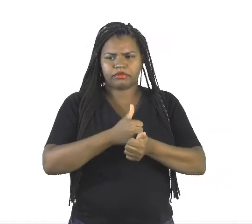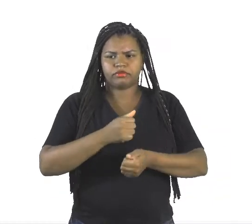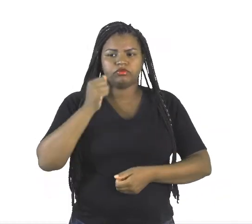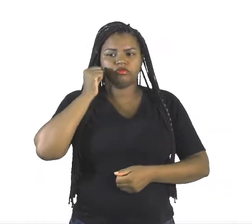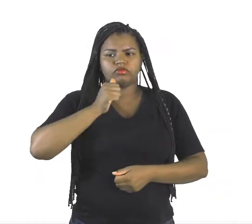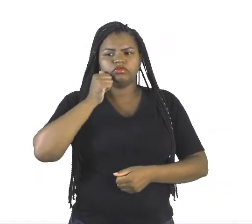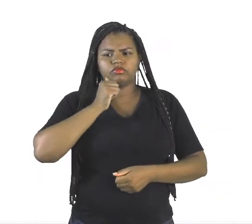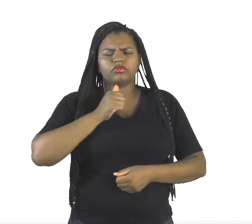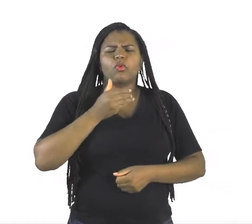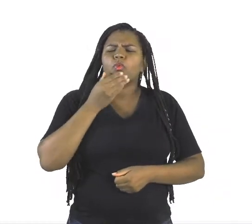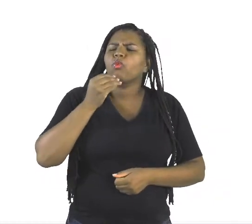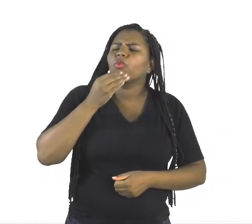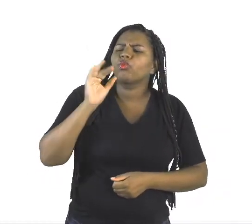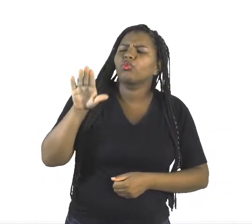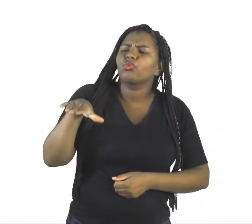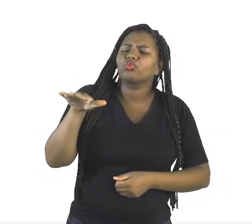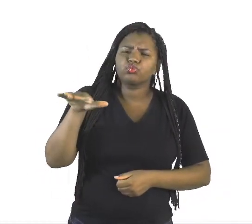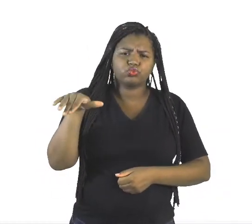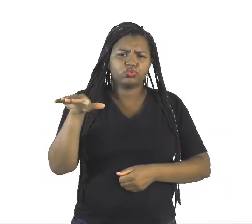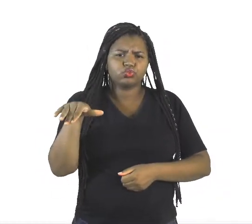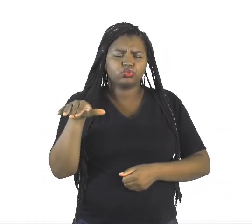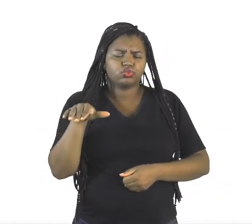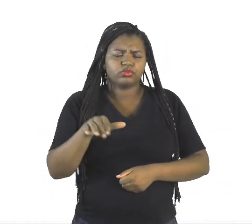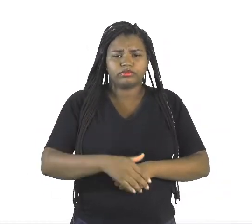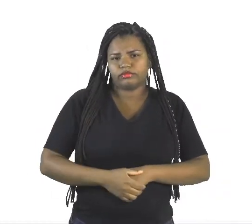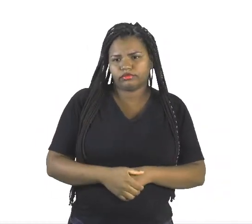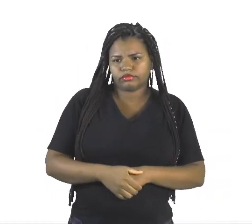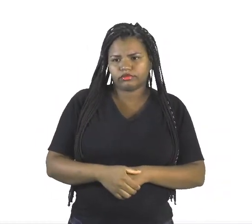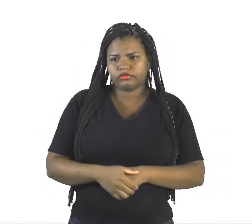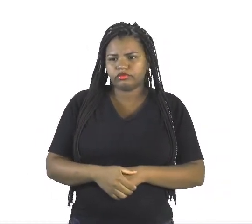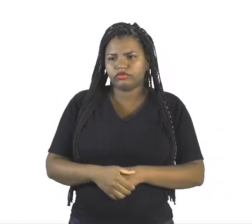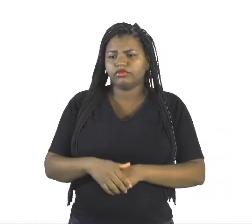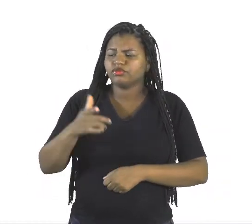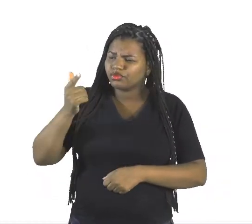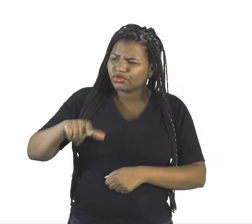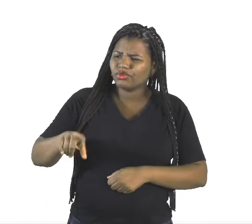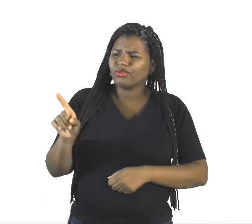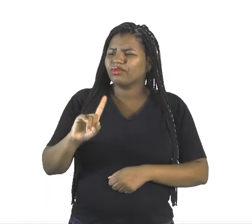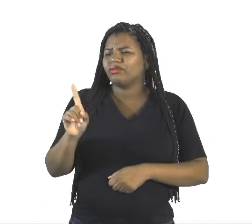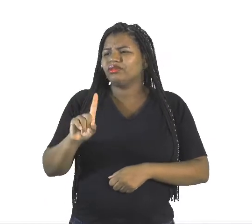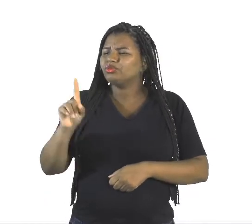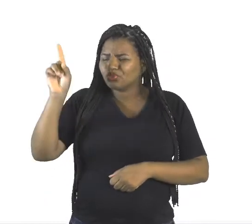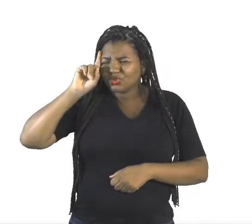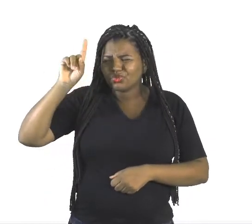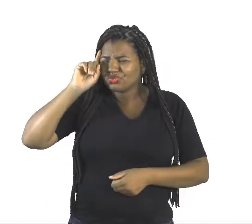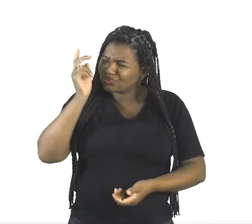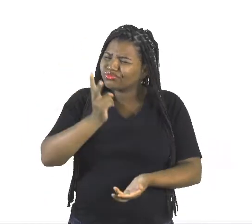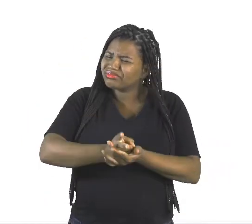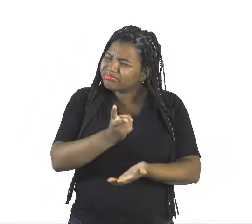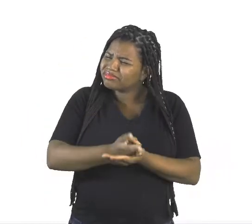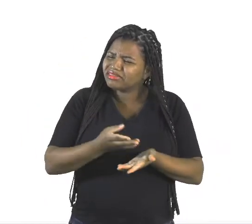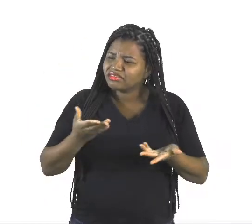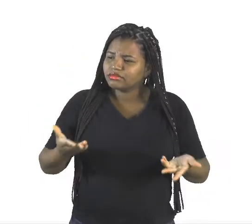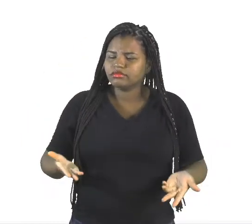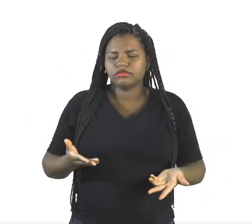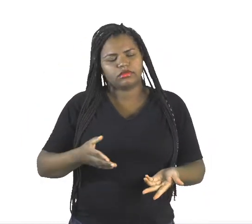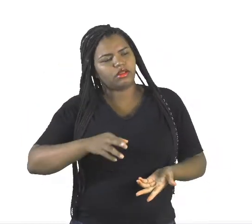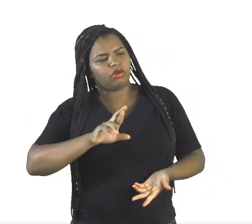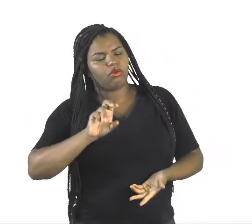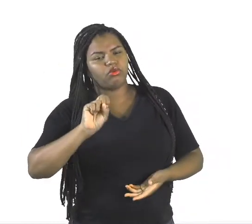Moço, moço. Aí de novo não. Todo dia a mesma coisa. Rosa.